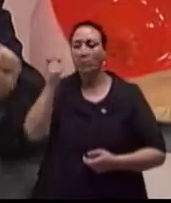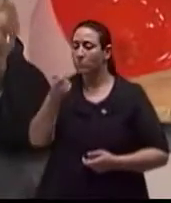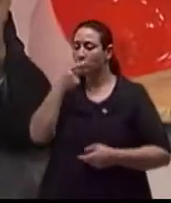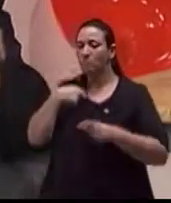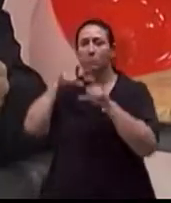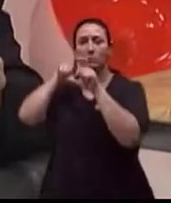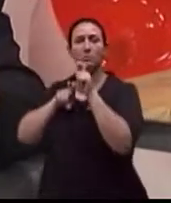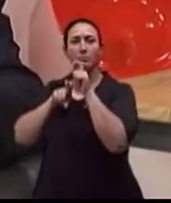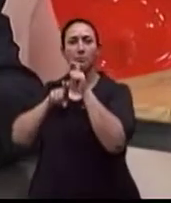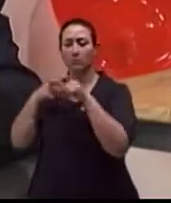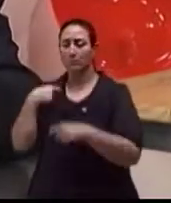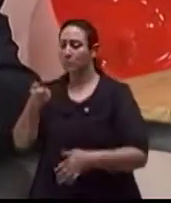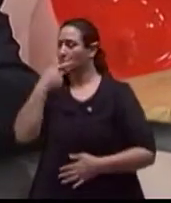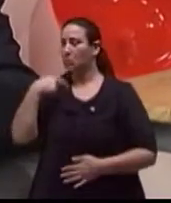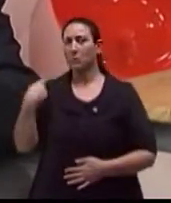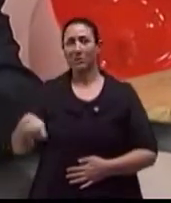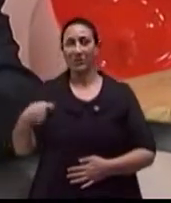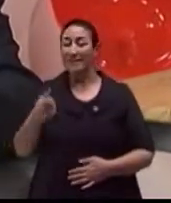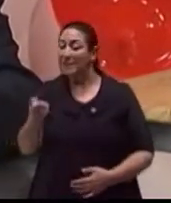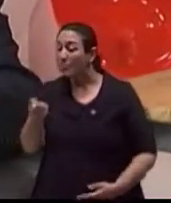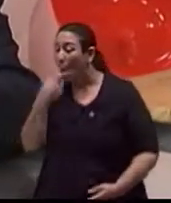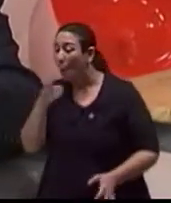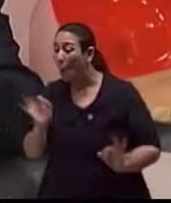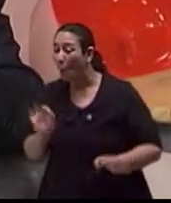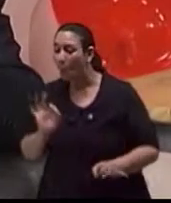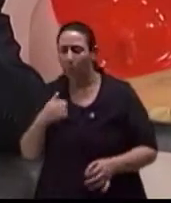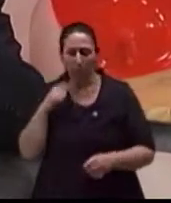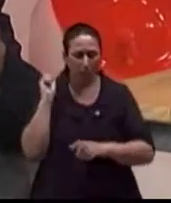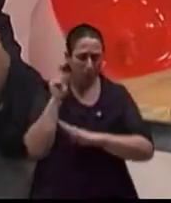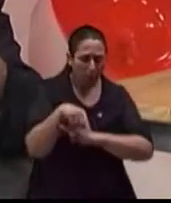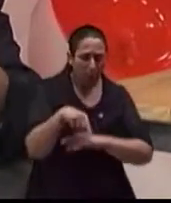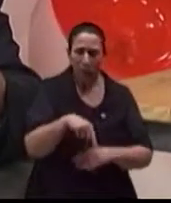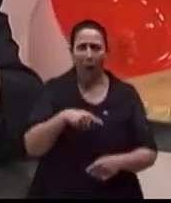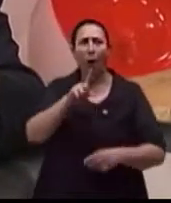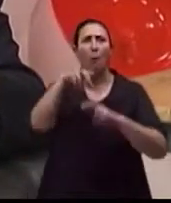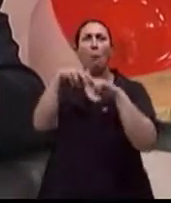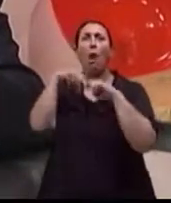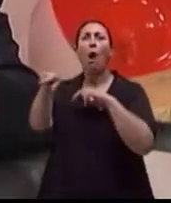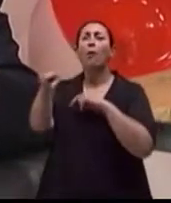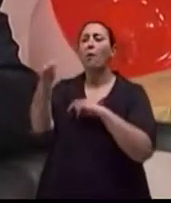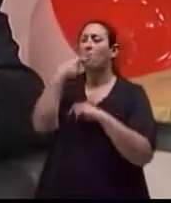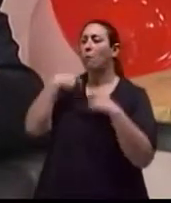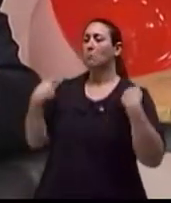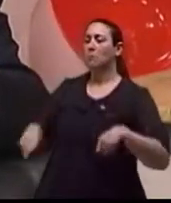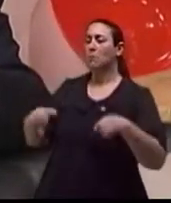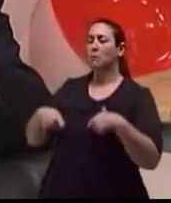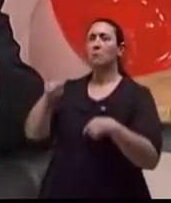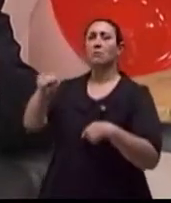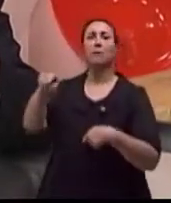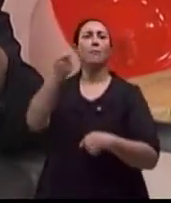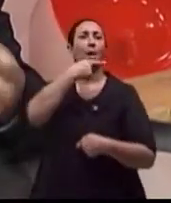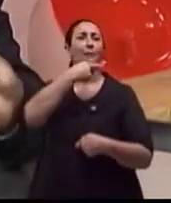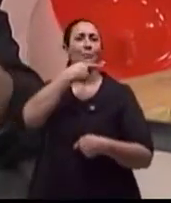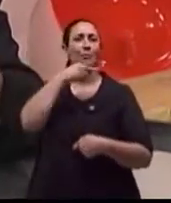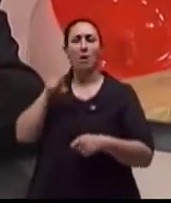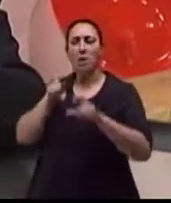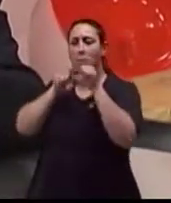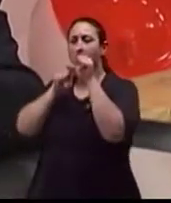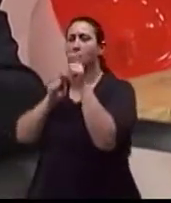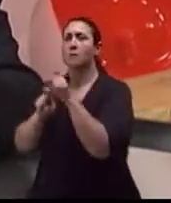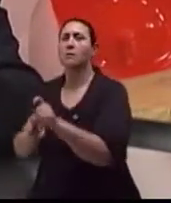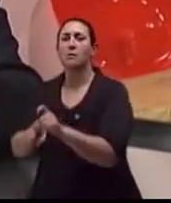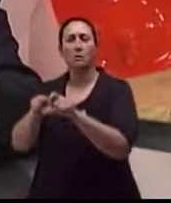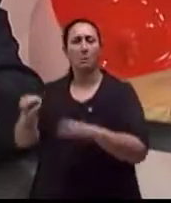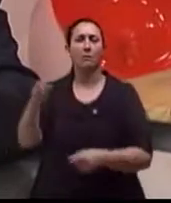dependência. Uma dependência, não chega a uma dependência, mas seria uma assim, como se fosse um aparo, um